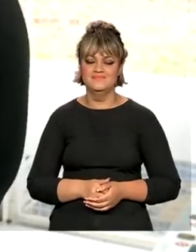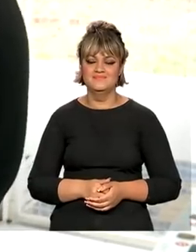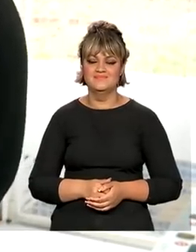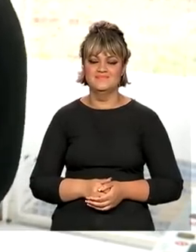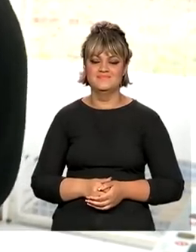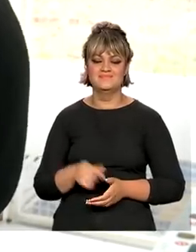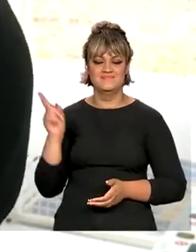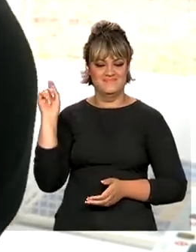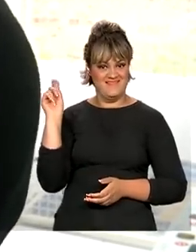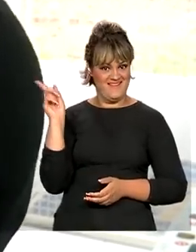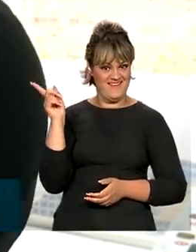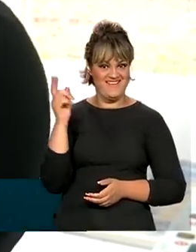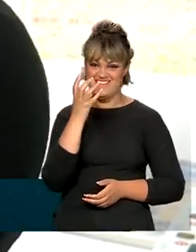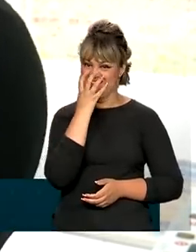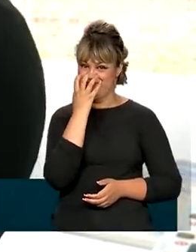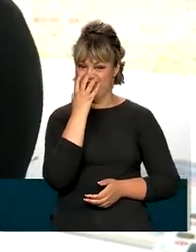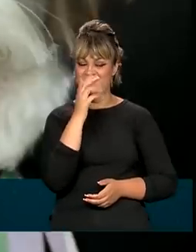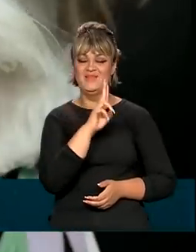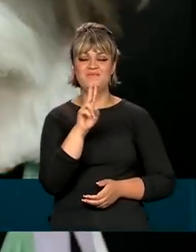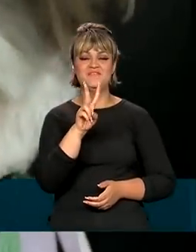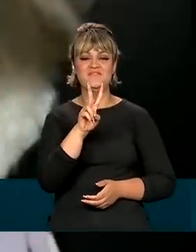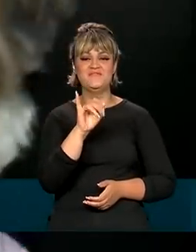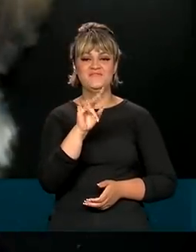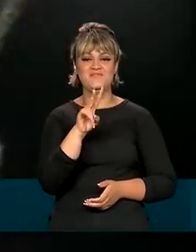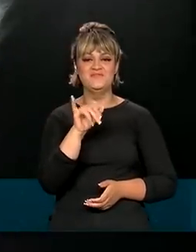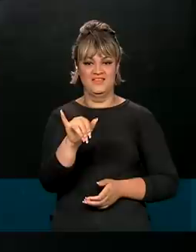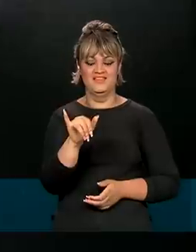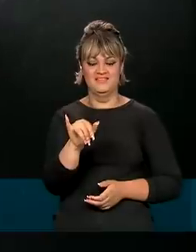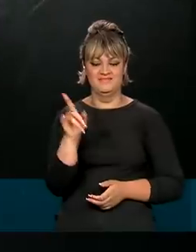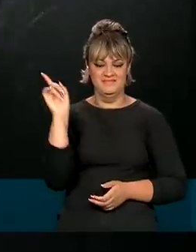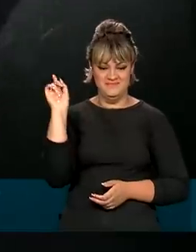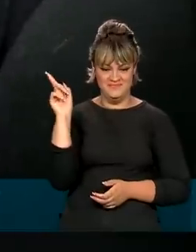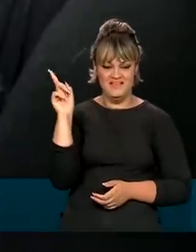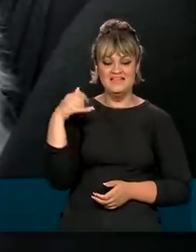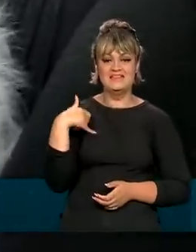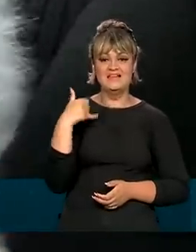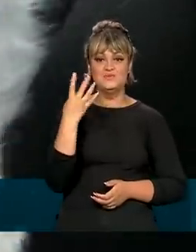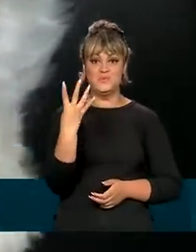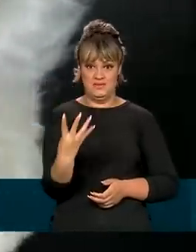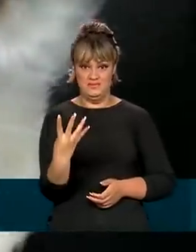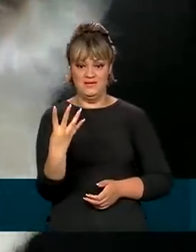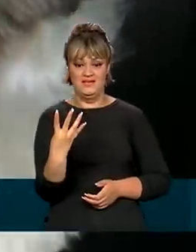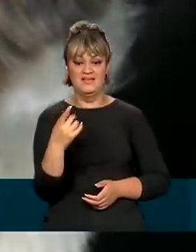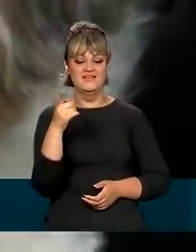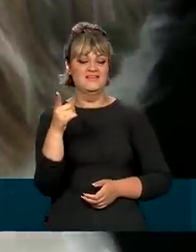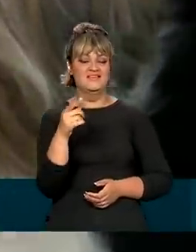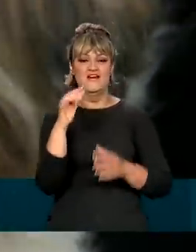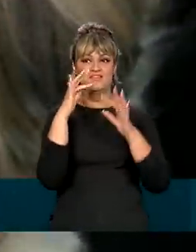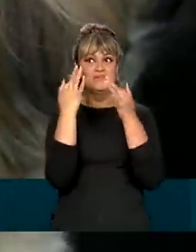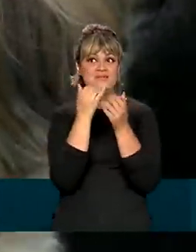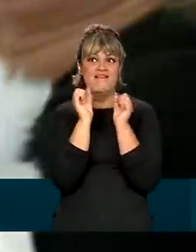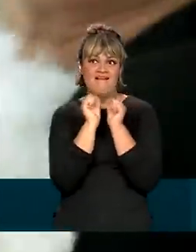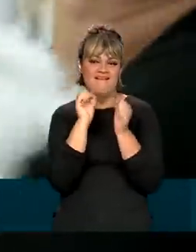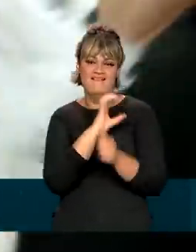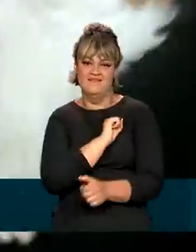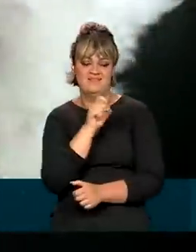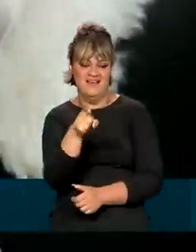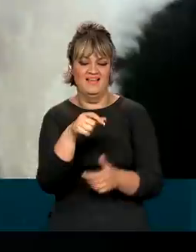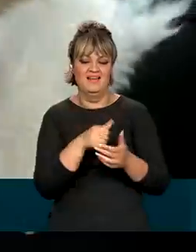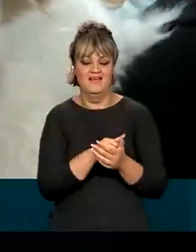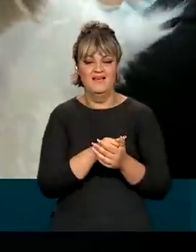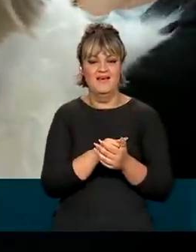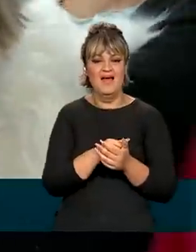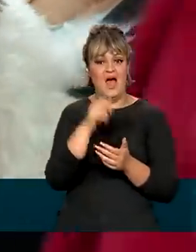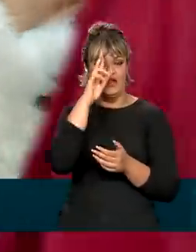Essa no colo da Tânia é a Vivi. A cadela da raça Shih Tzu tem 4 anos e é o xodó da casa. Sua